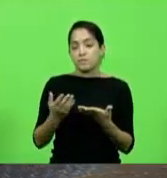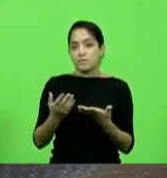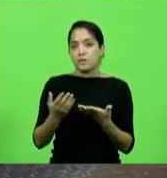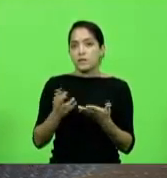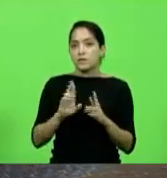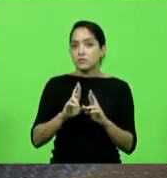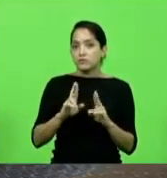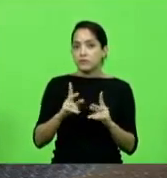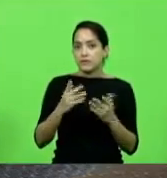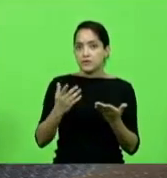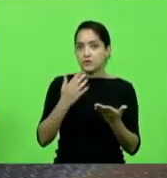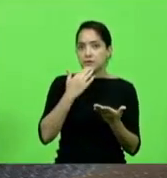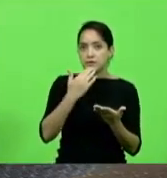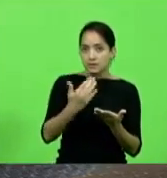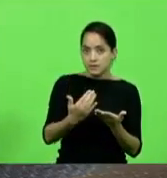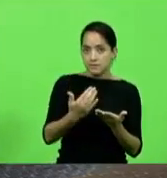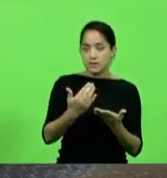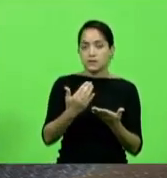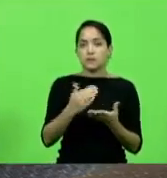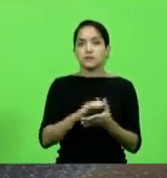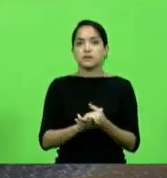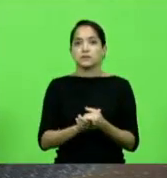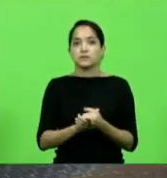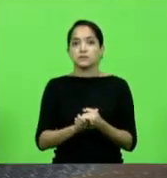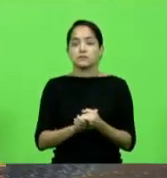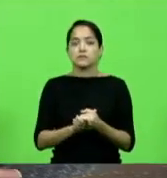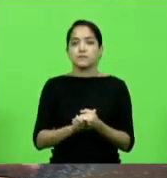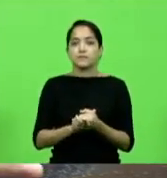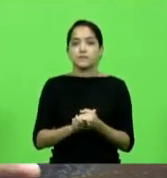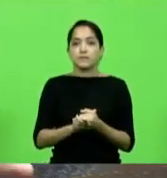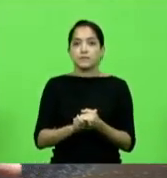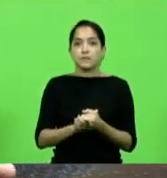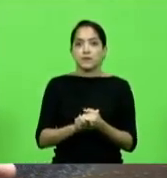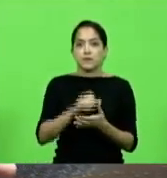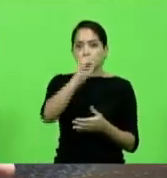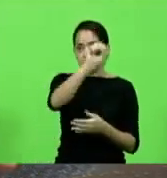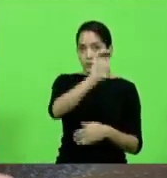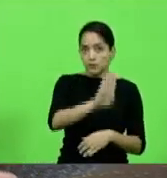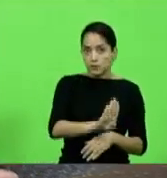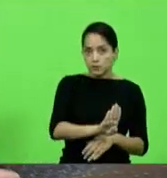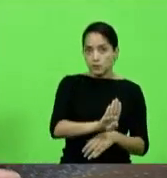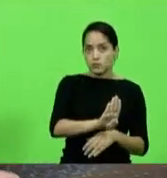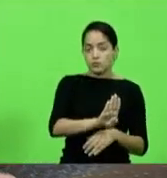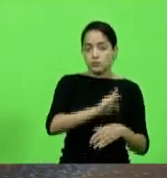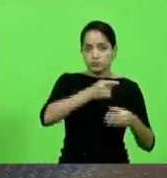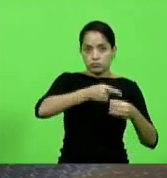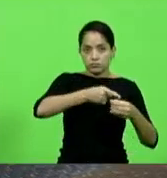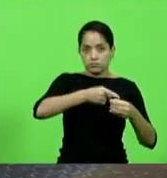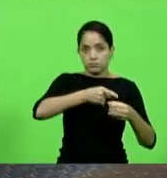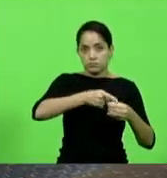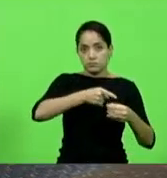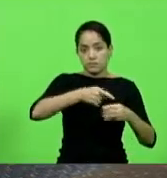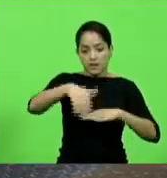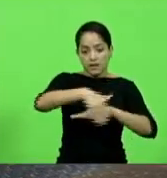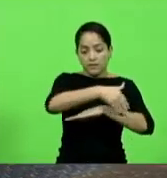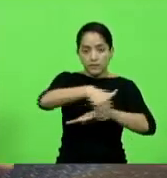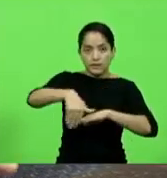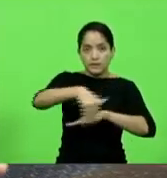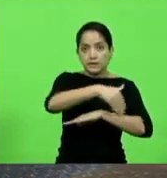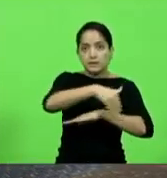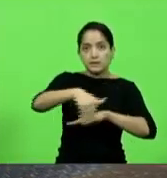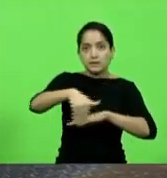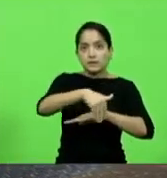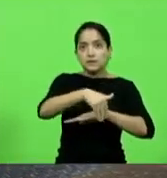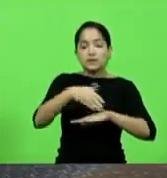uma demanda também da região de São Bento do Sul da Avenida dos Imigrantes que dá acesso a